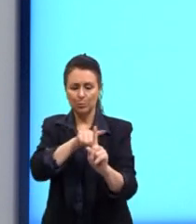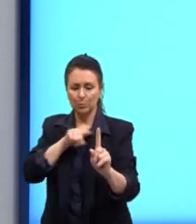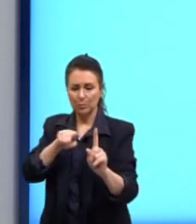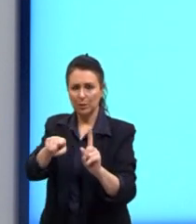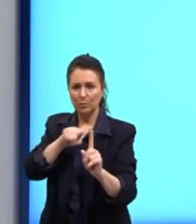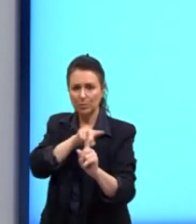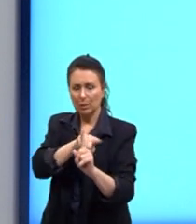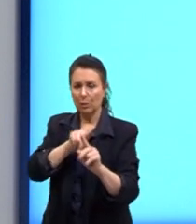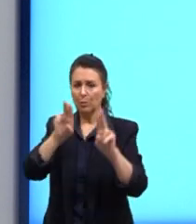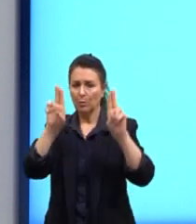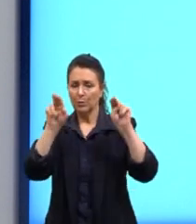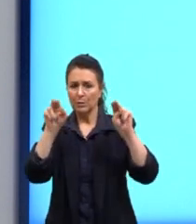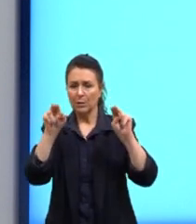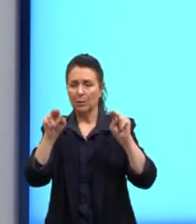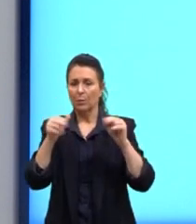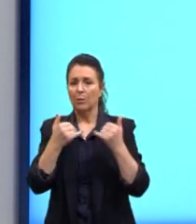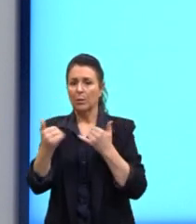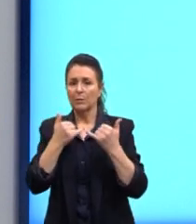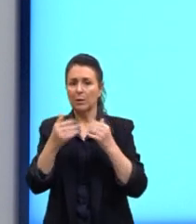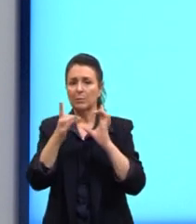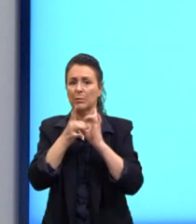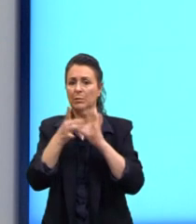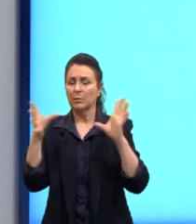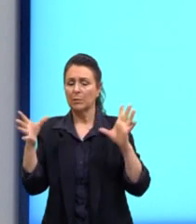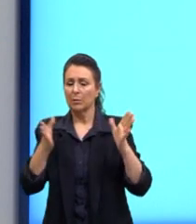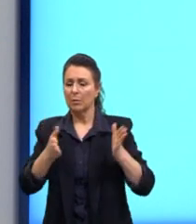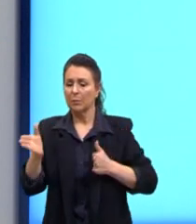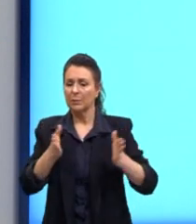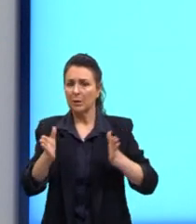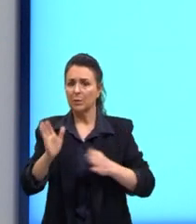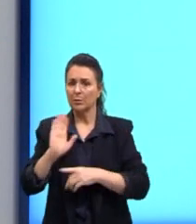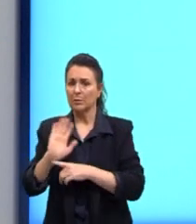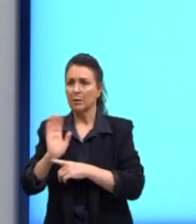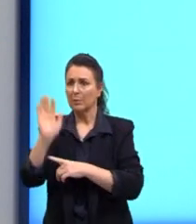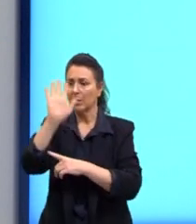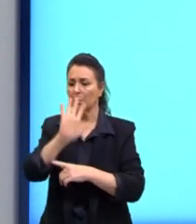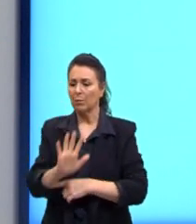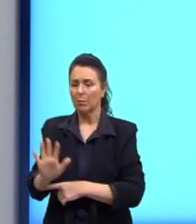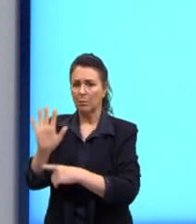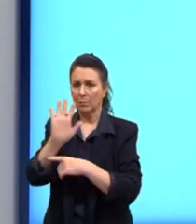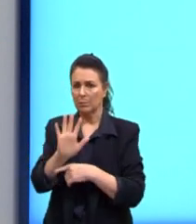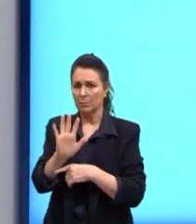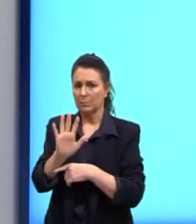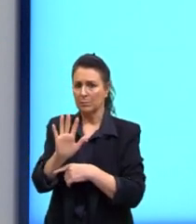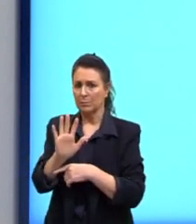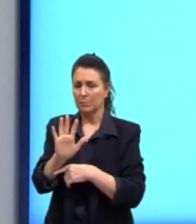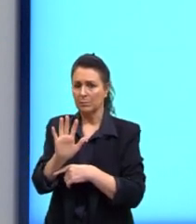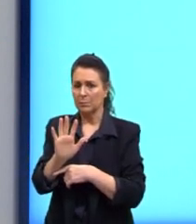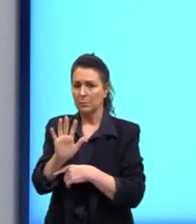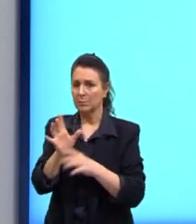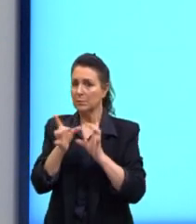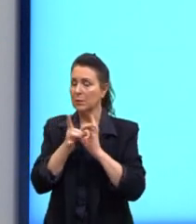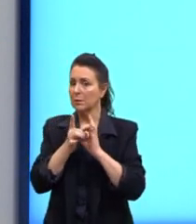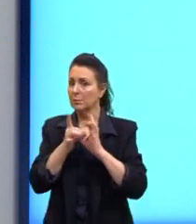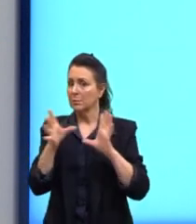Exemplos, a democratização do acesso ao cinema global. Como eu disse, a democratização do acesso ao cinema